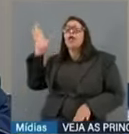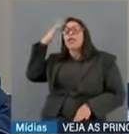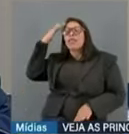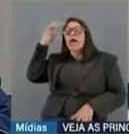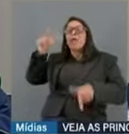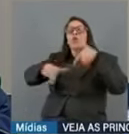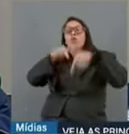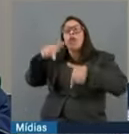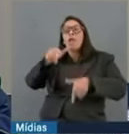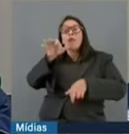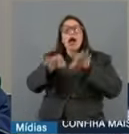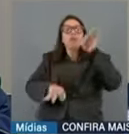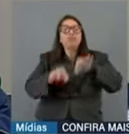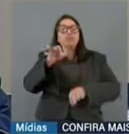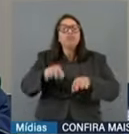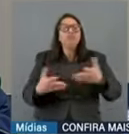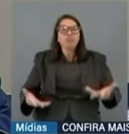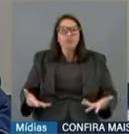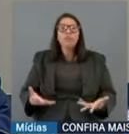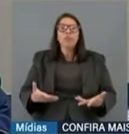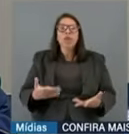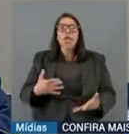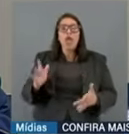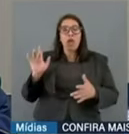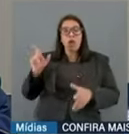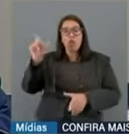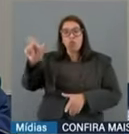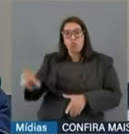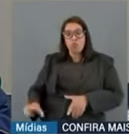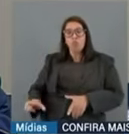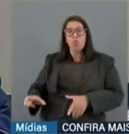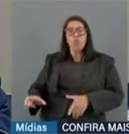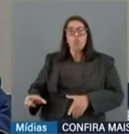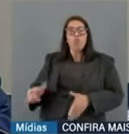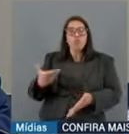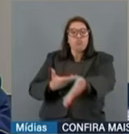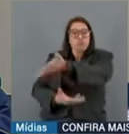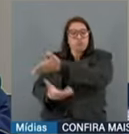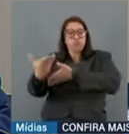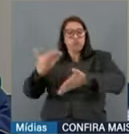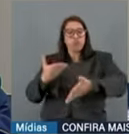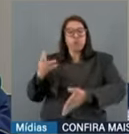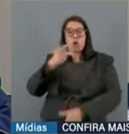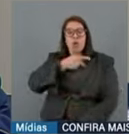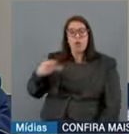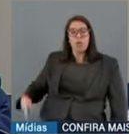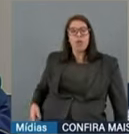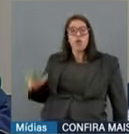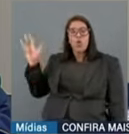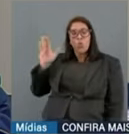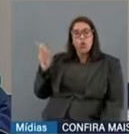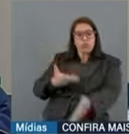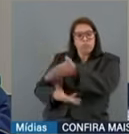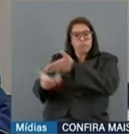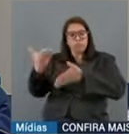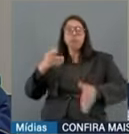Eu estabeleci com ele, evidentemente, uma relação e ele